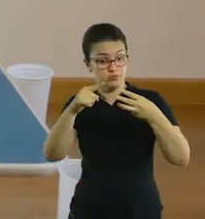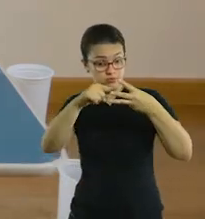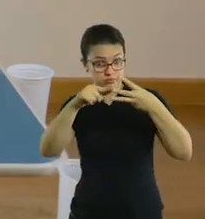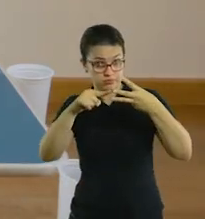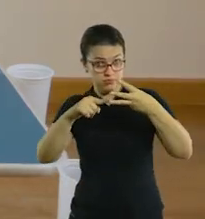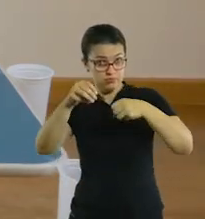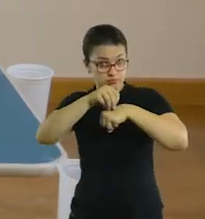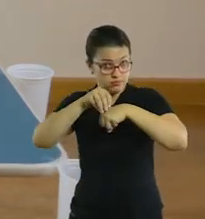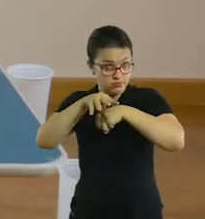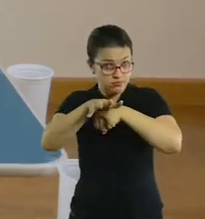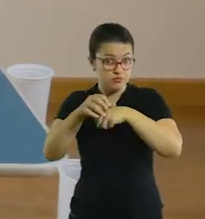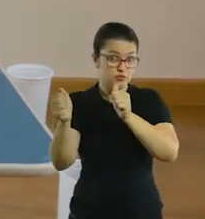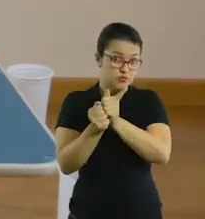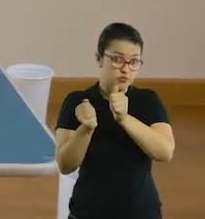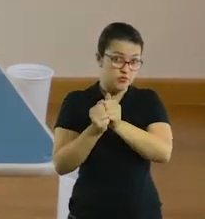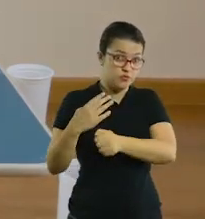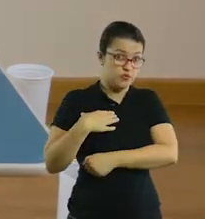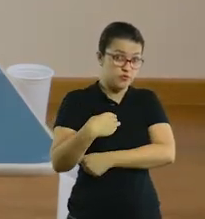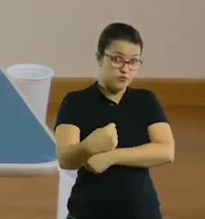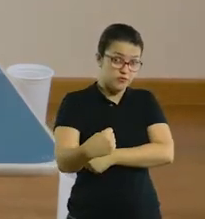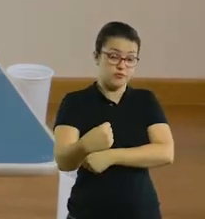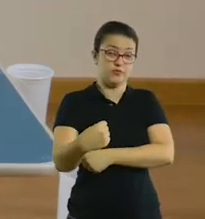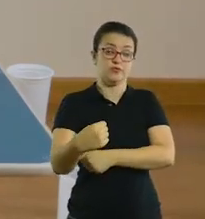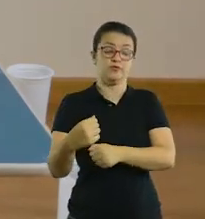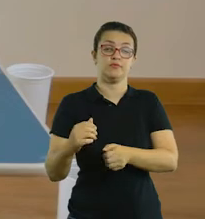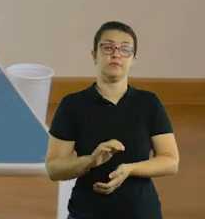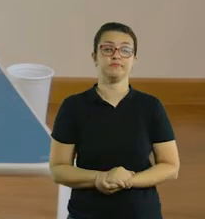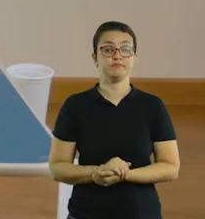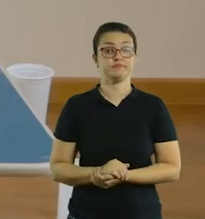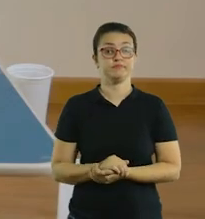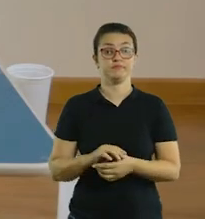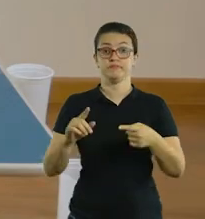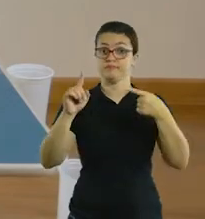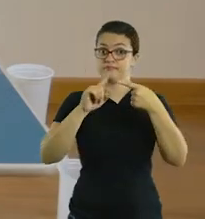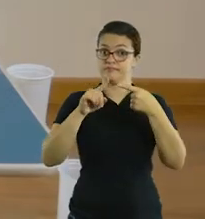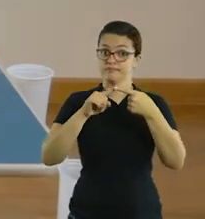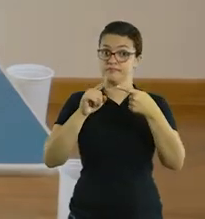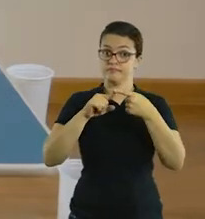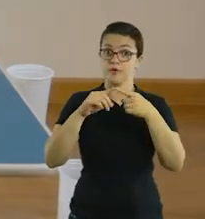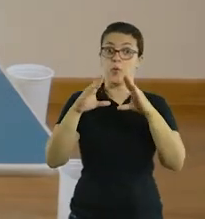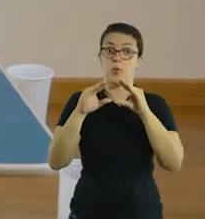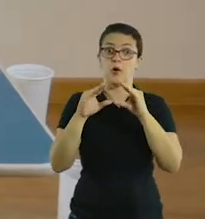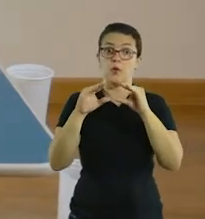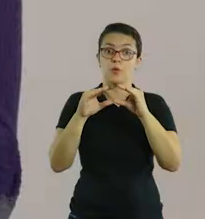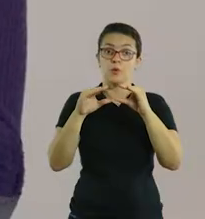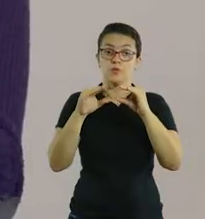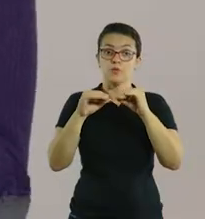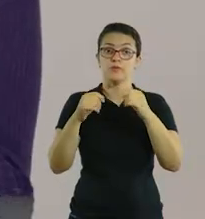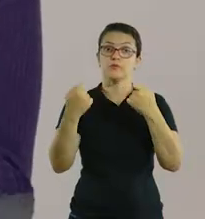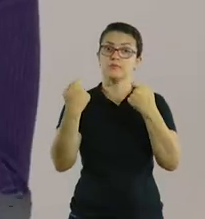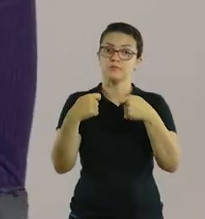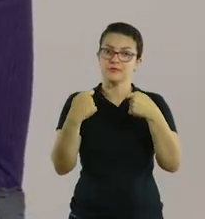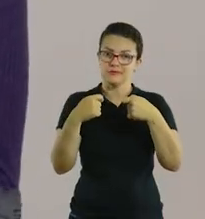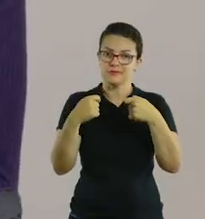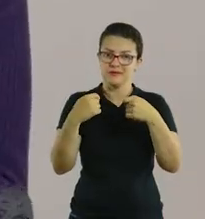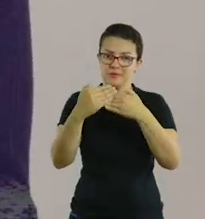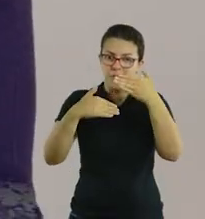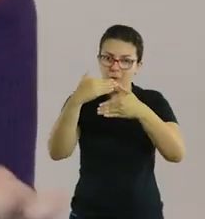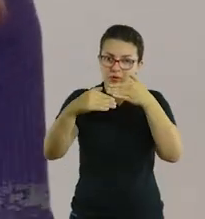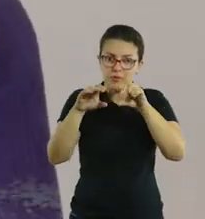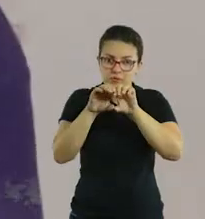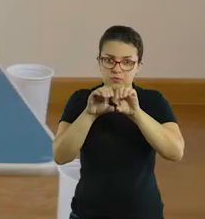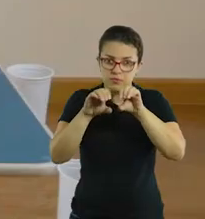para vocês realizarem com os filhos de vocês. A primeira é a corrida com algodão, então vocês vão precisar de um rolinho de papel